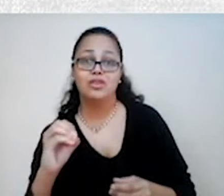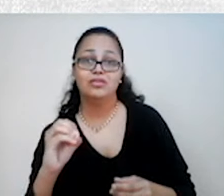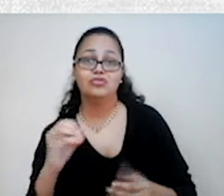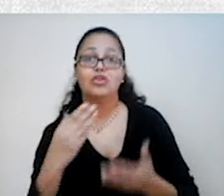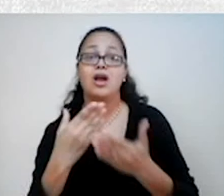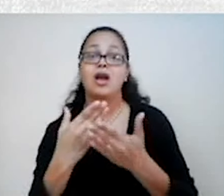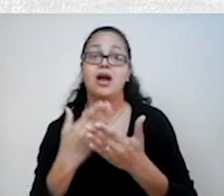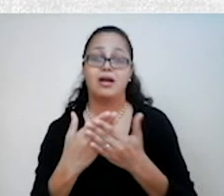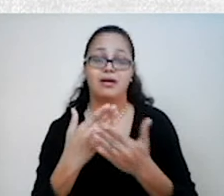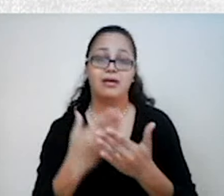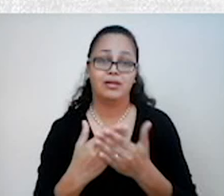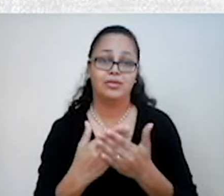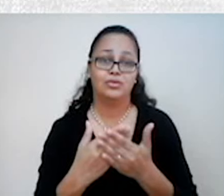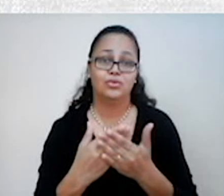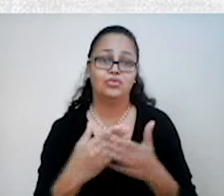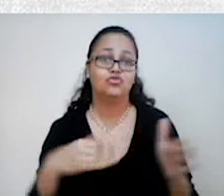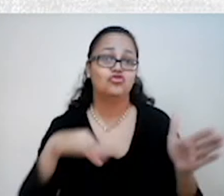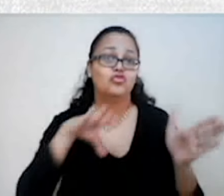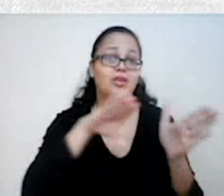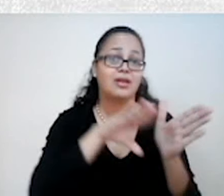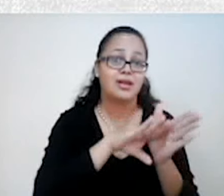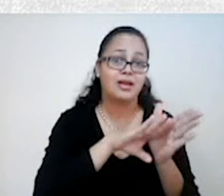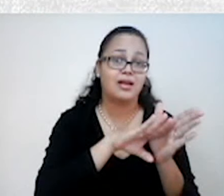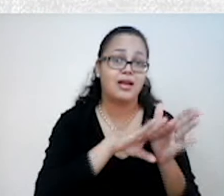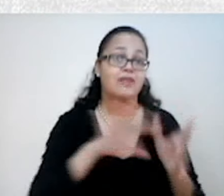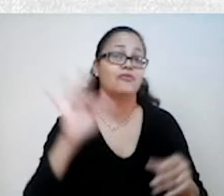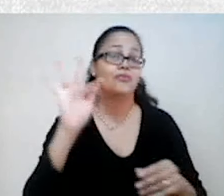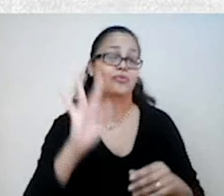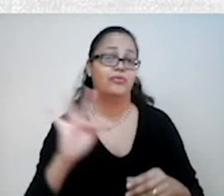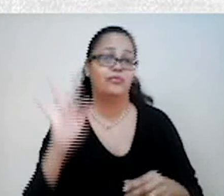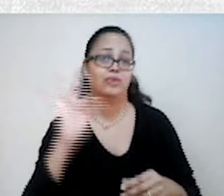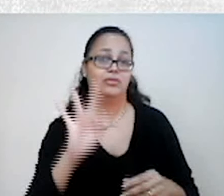A gente está falando do século XIII, por exemplo.